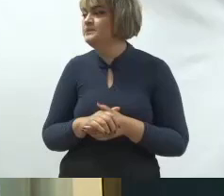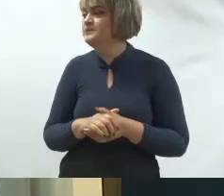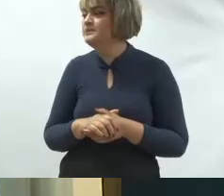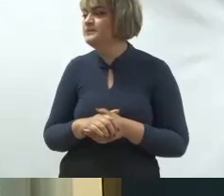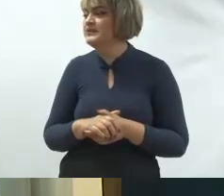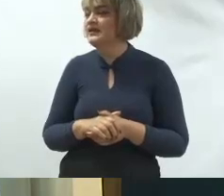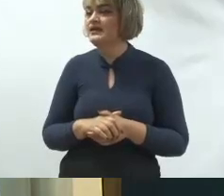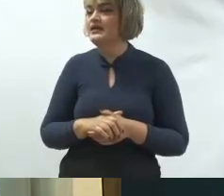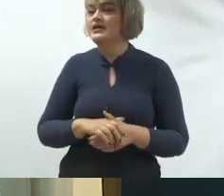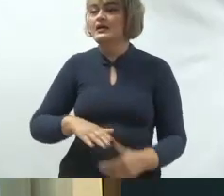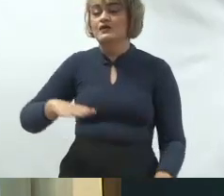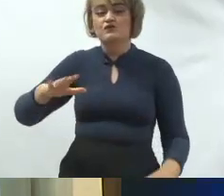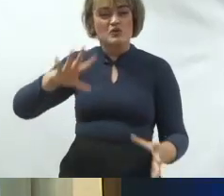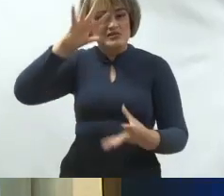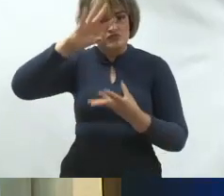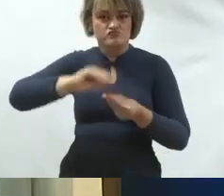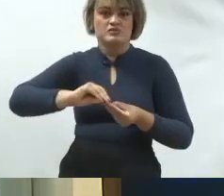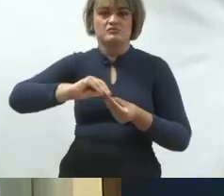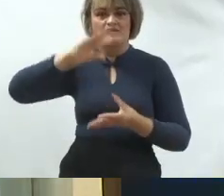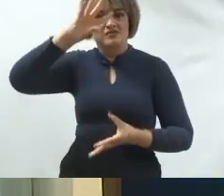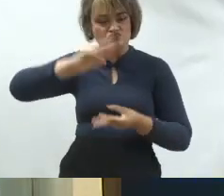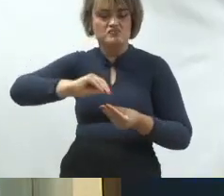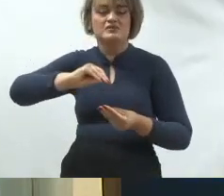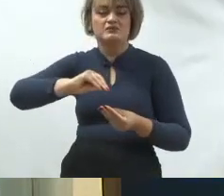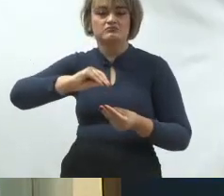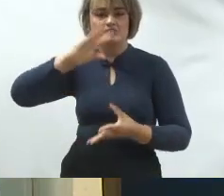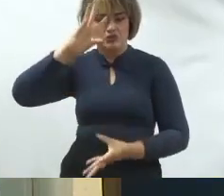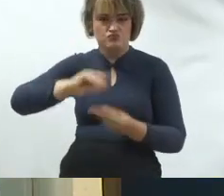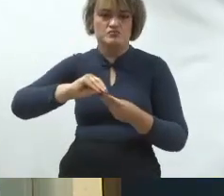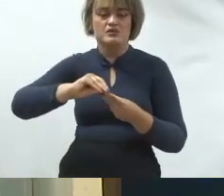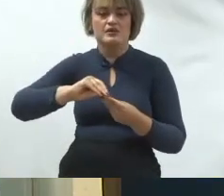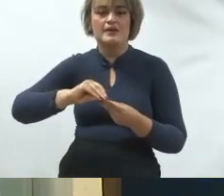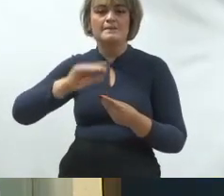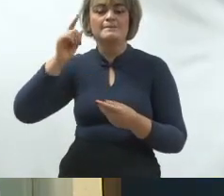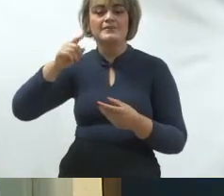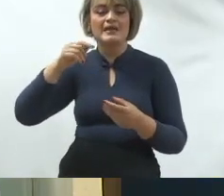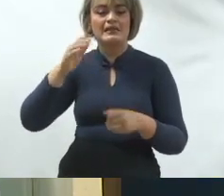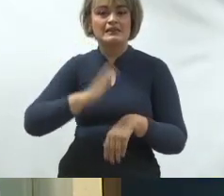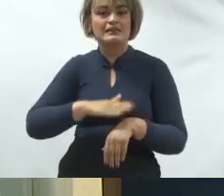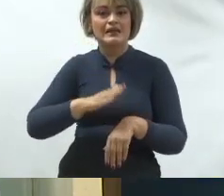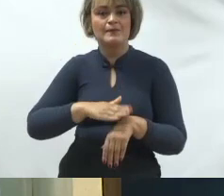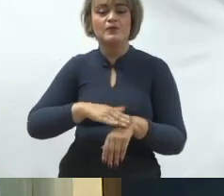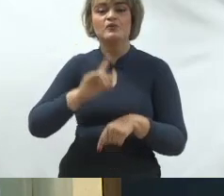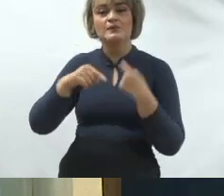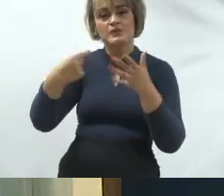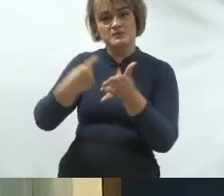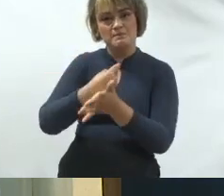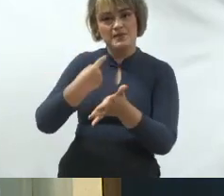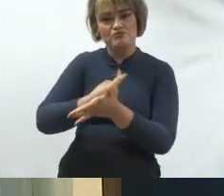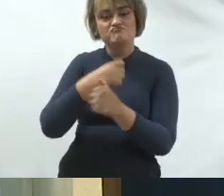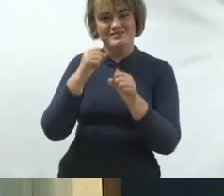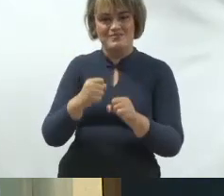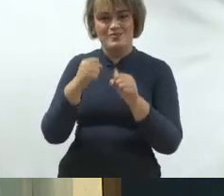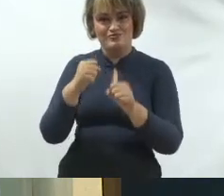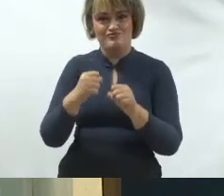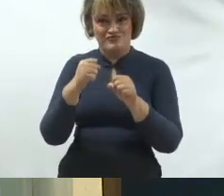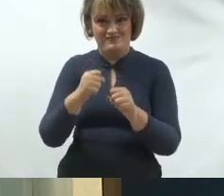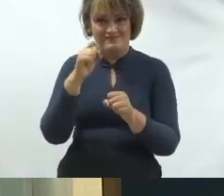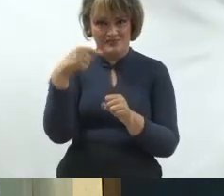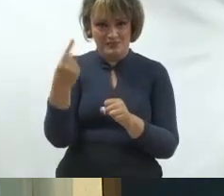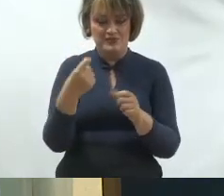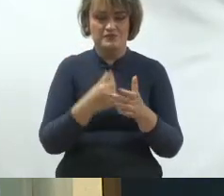preconizar, vou tentar ser mais enxuto também na transferência de conteúdo, para poder liberar mais tempo para o pessoal das perguntas e respostas. Então,